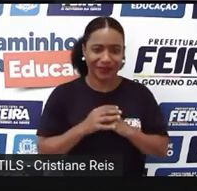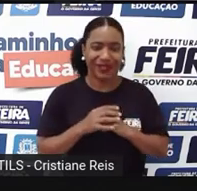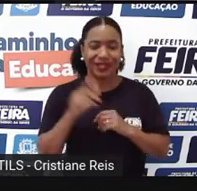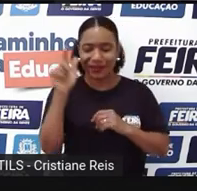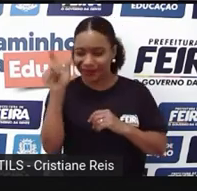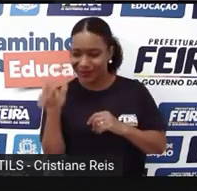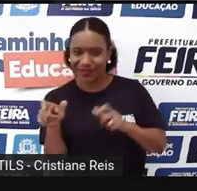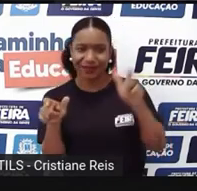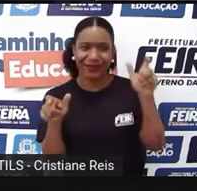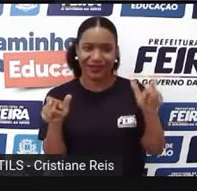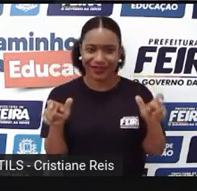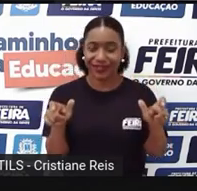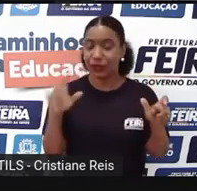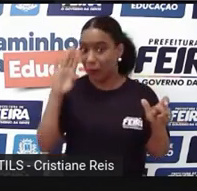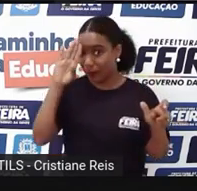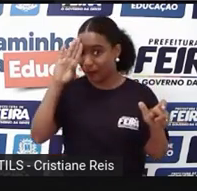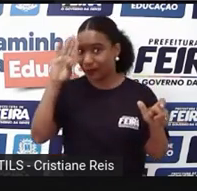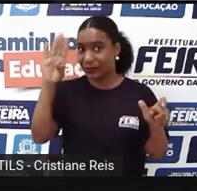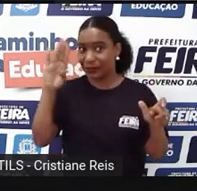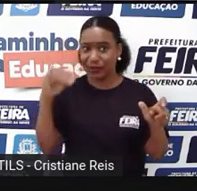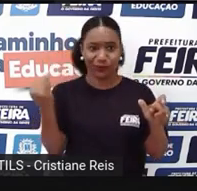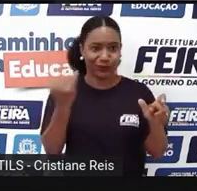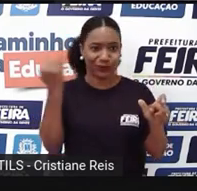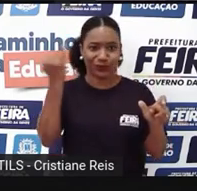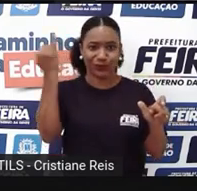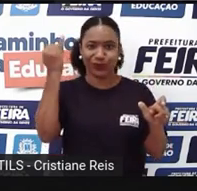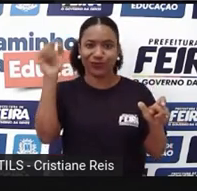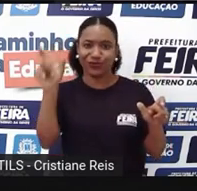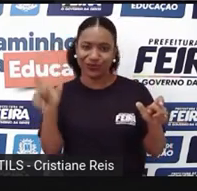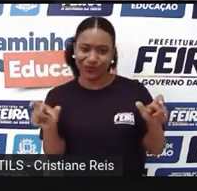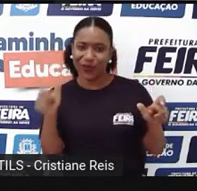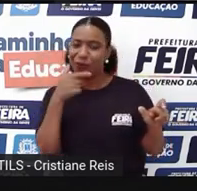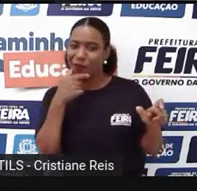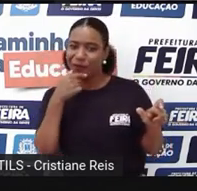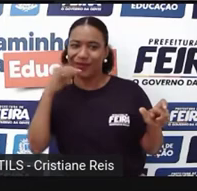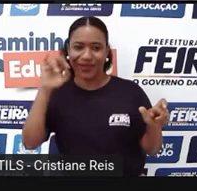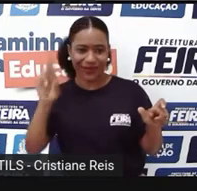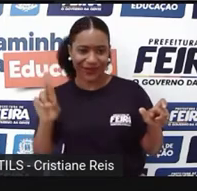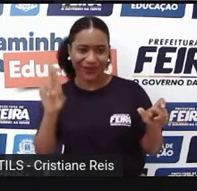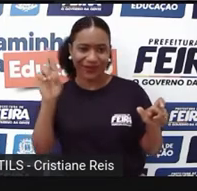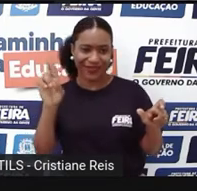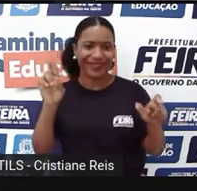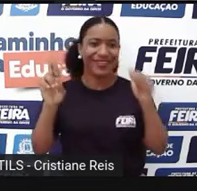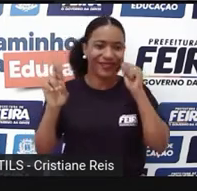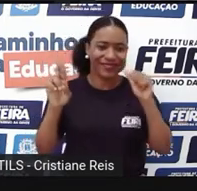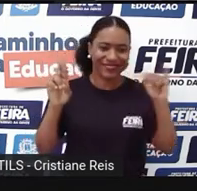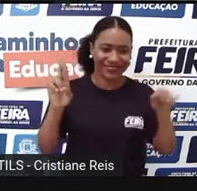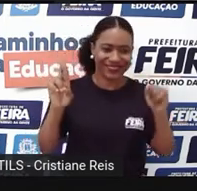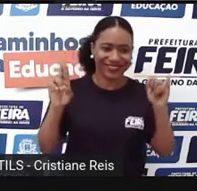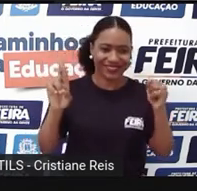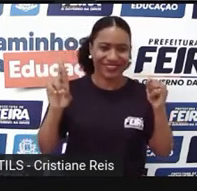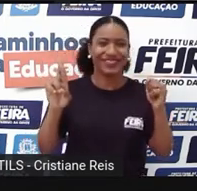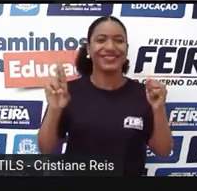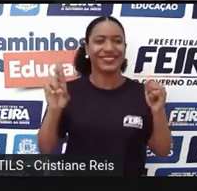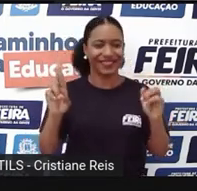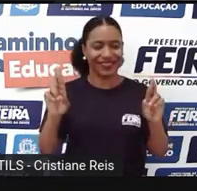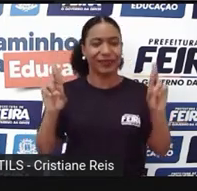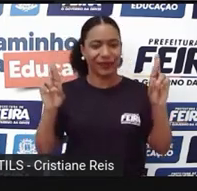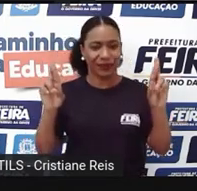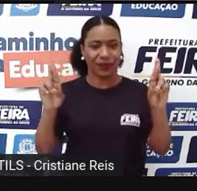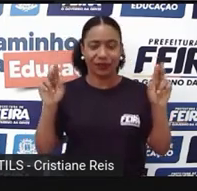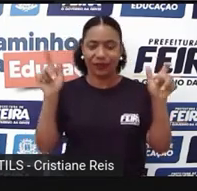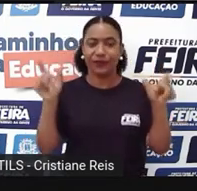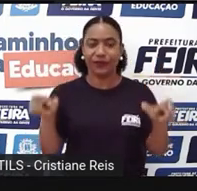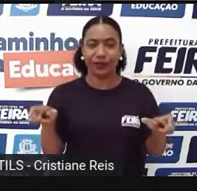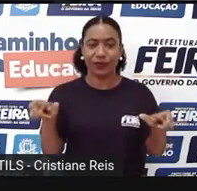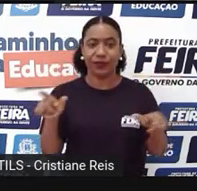personagens principais, que neste caso é Romeu e Julieta. Além dos characters, nós